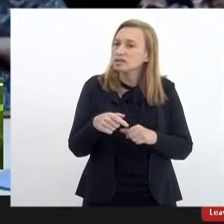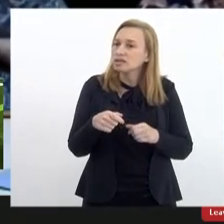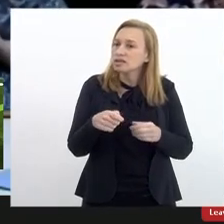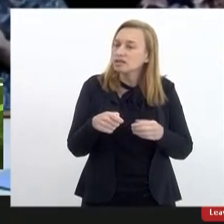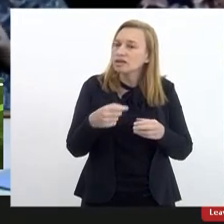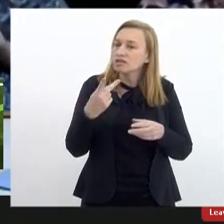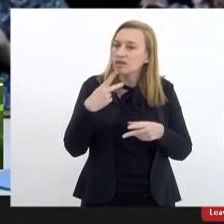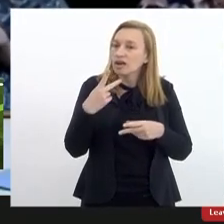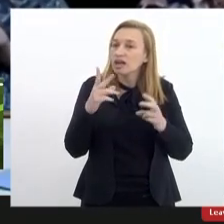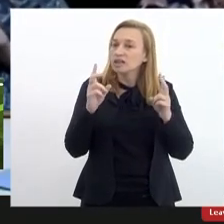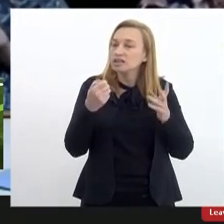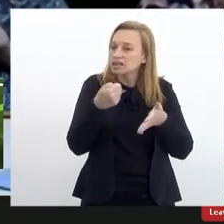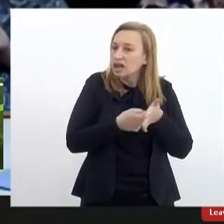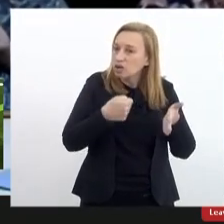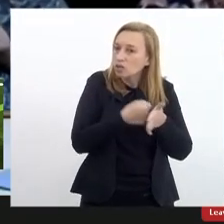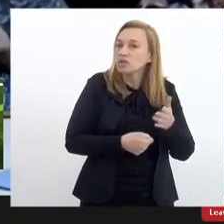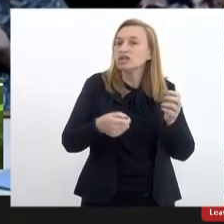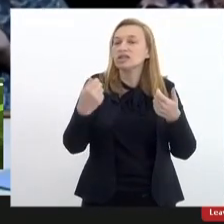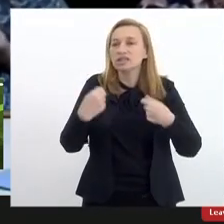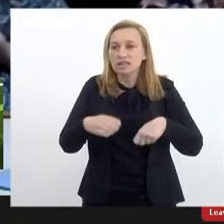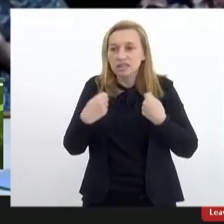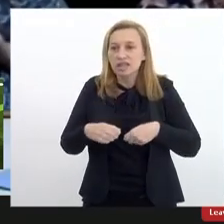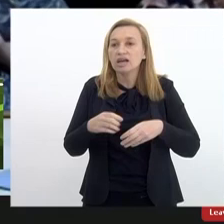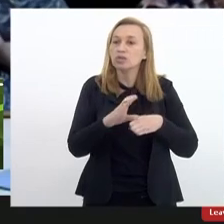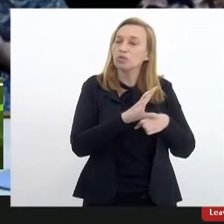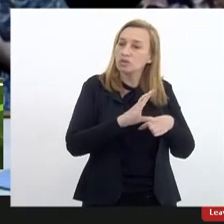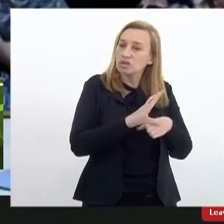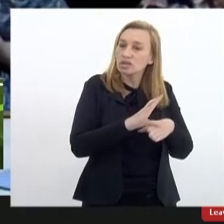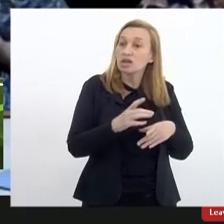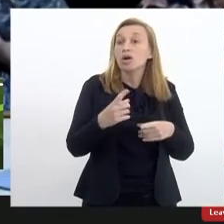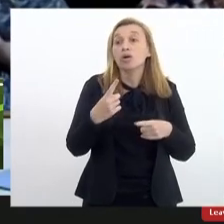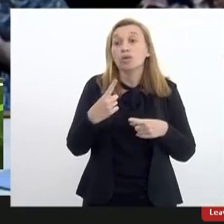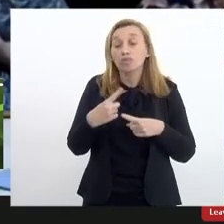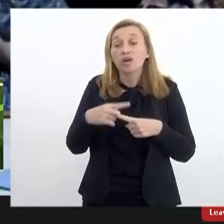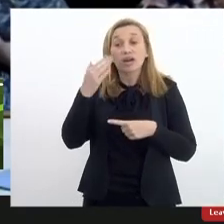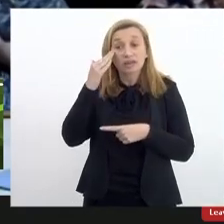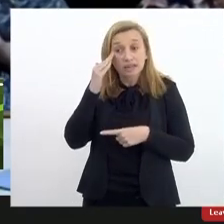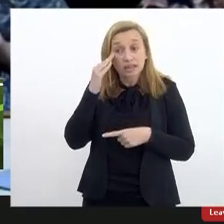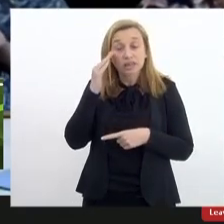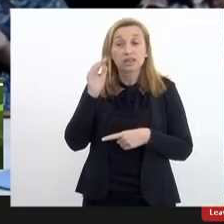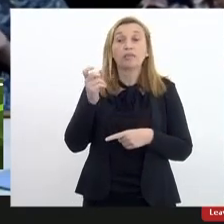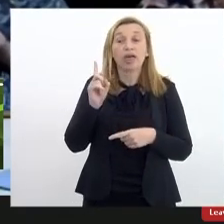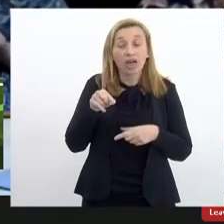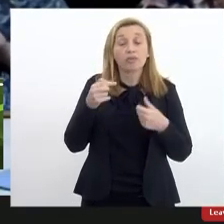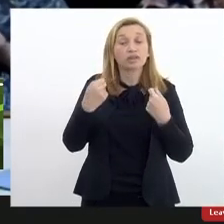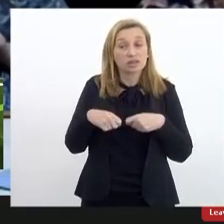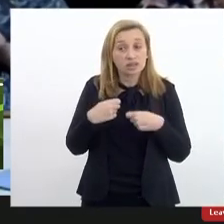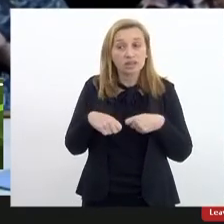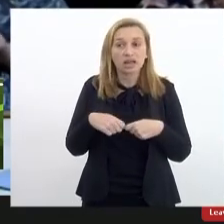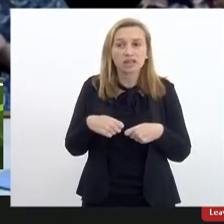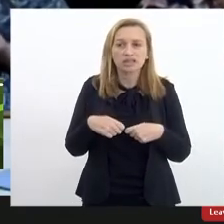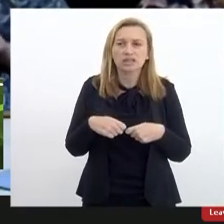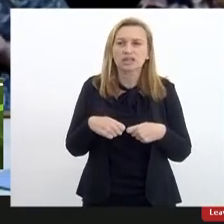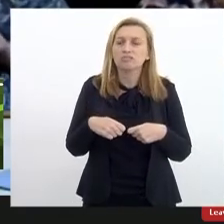com relação às necessidades desse conselho porque entendemos ser uma necessidade